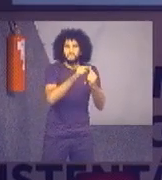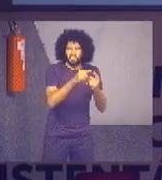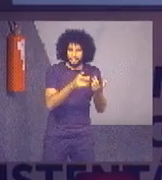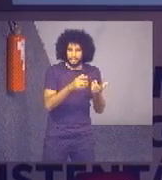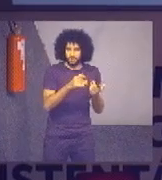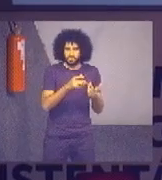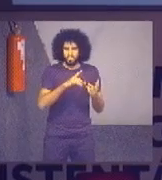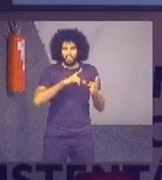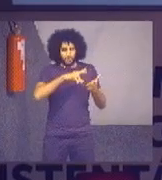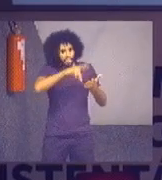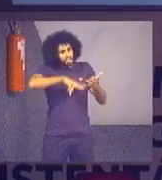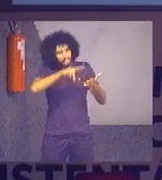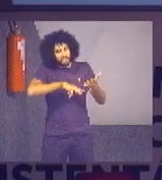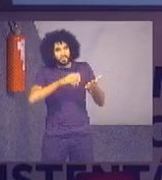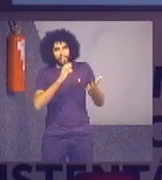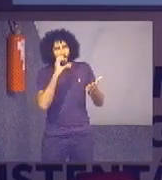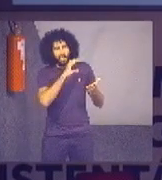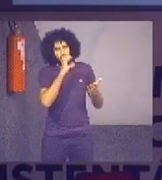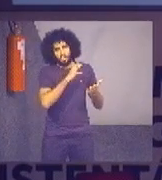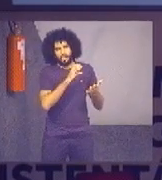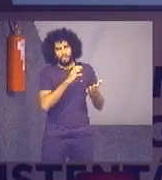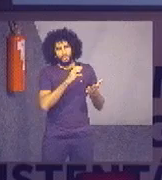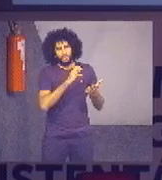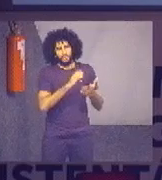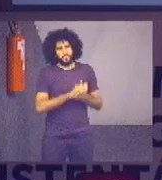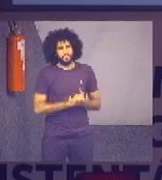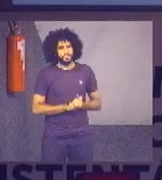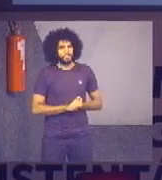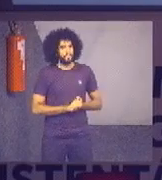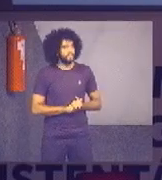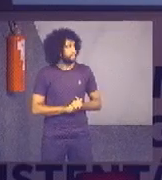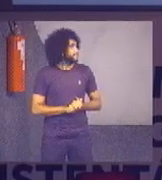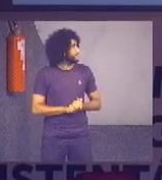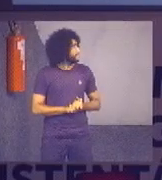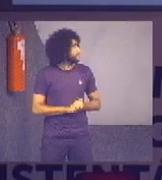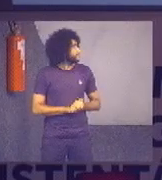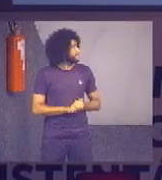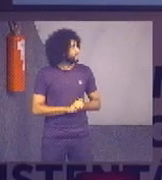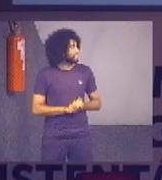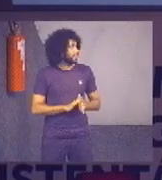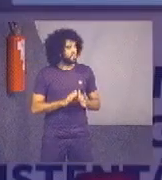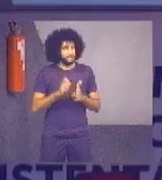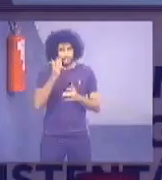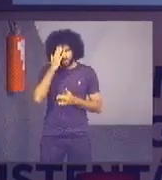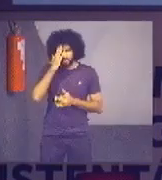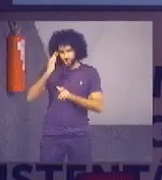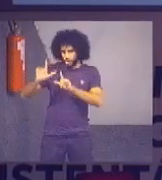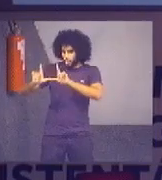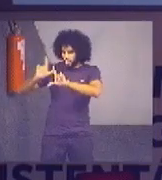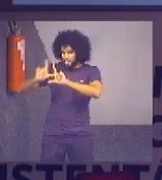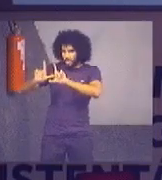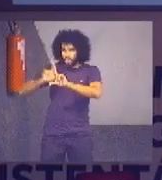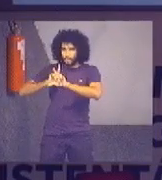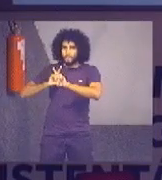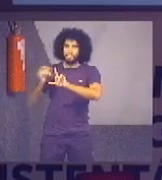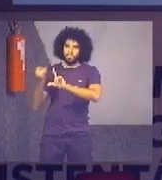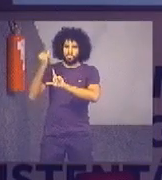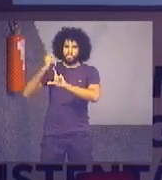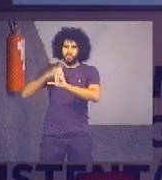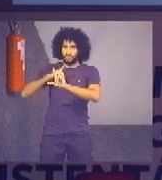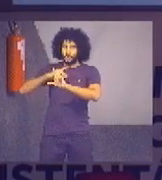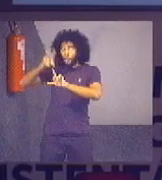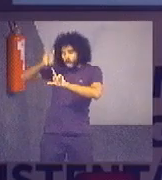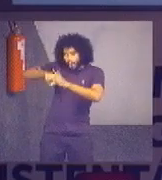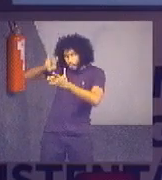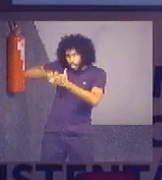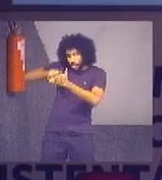sistematizada, organizada dos indicadores, mas ele não invalida o uso do painel, que é extremamente importante para fazer a gestão da informação. Então, gente